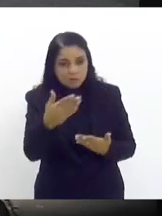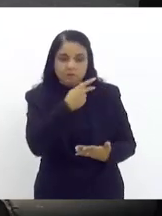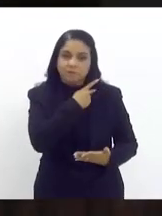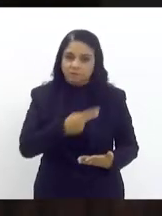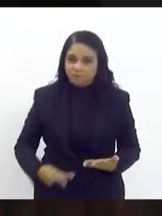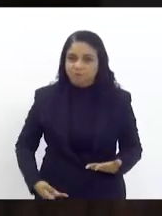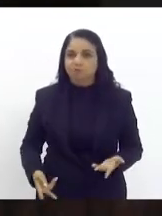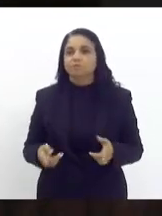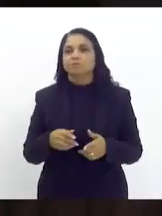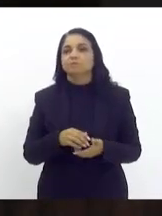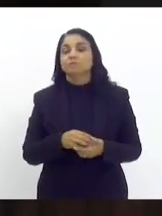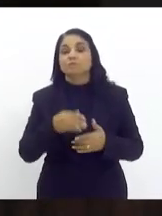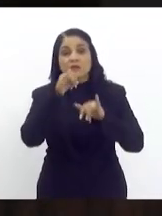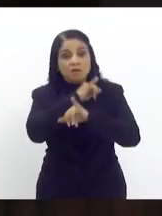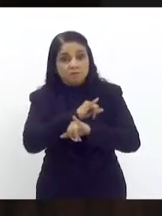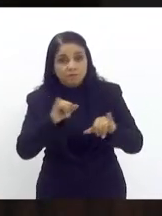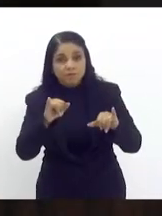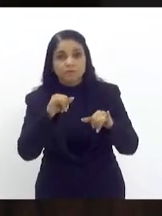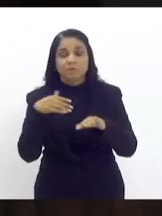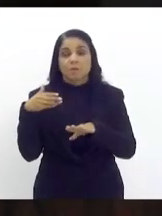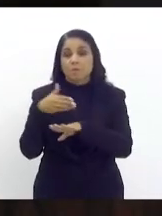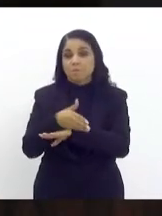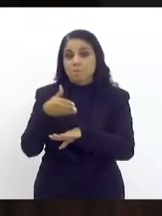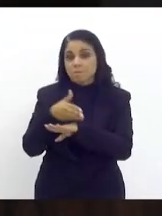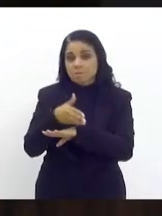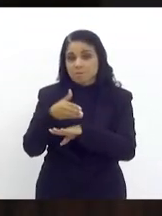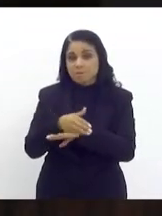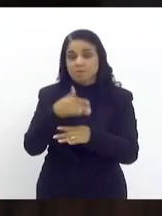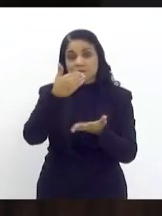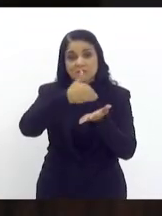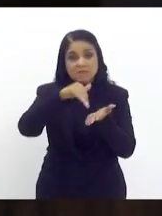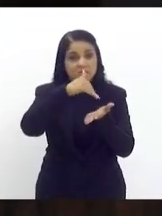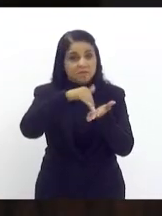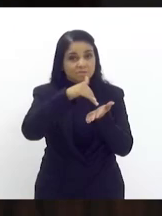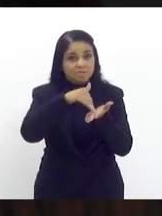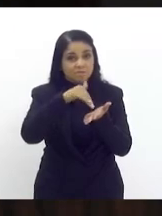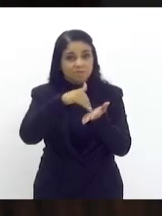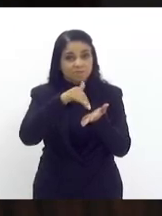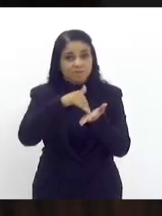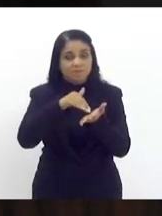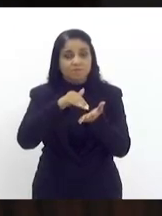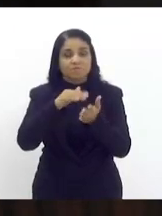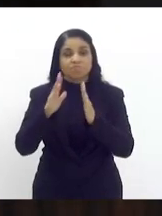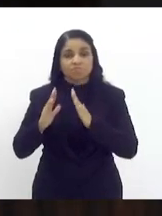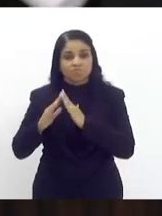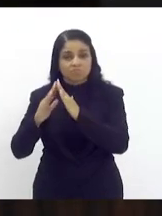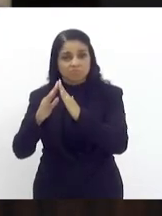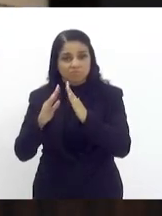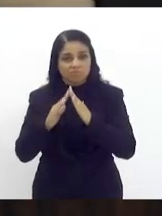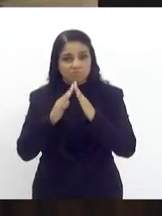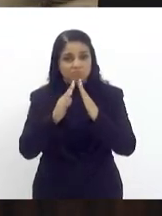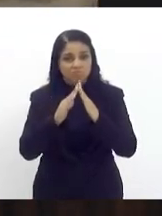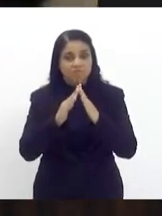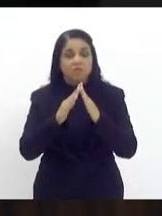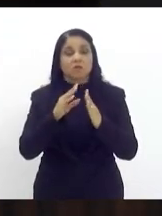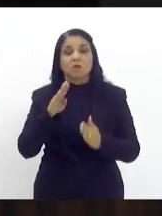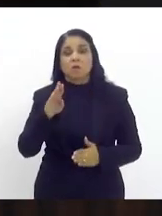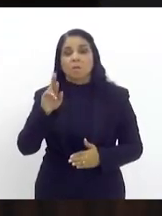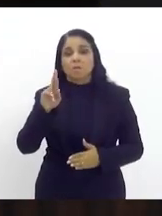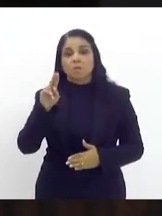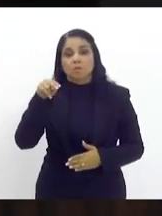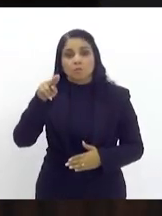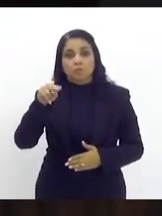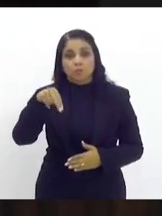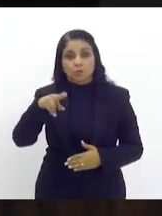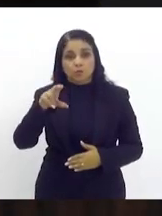presidente. Quero também anunciar aqui a presença do nosso secretário de Habitação, nosso secretário Bruno Daualha, com essa